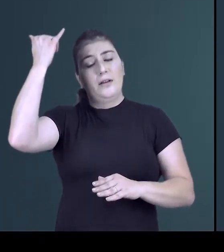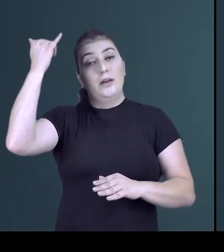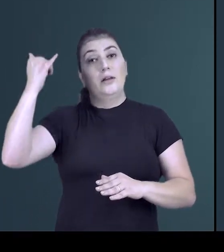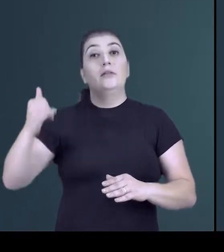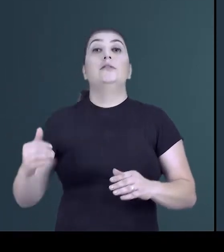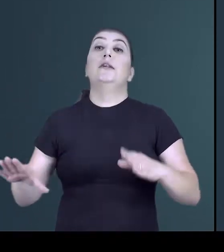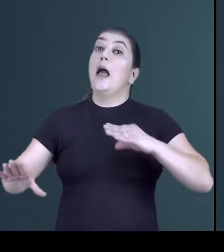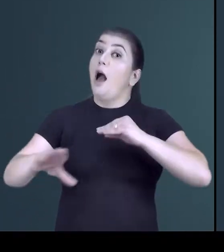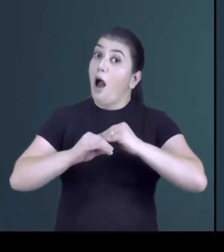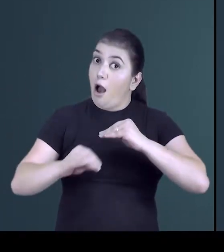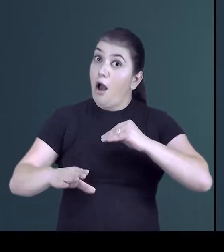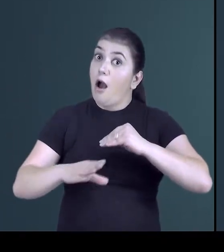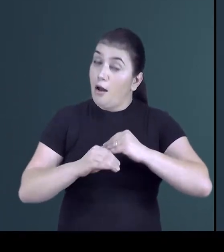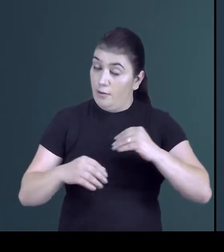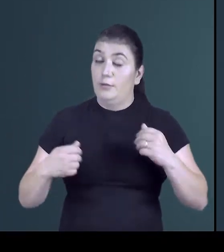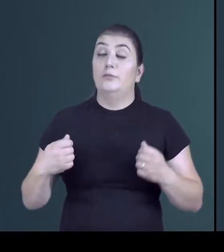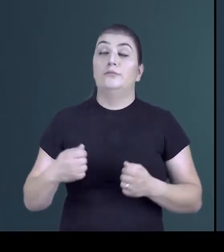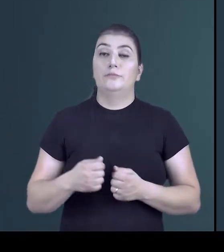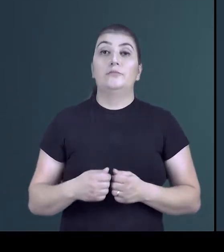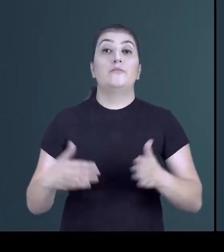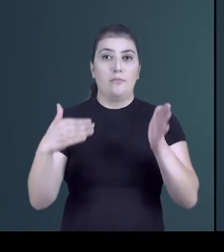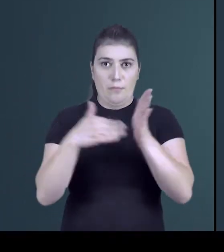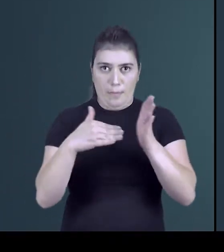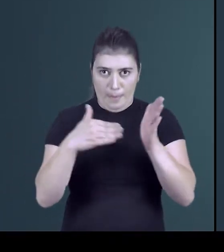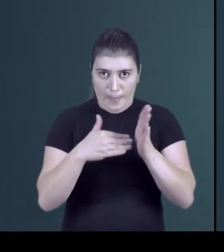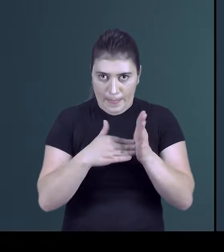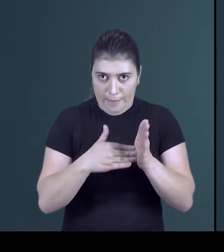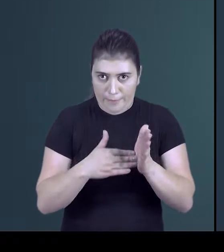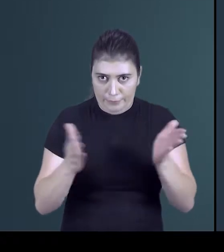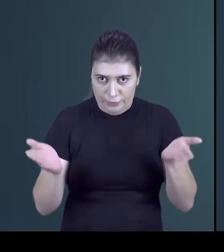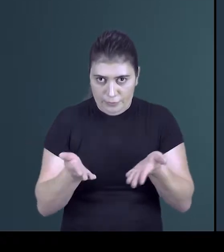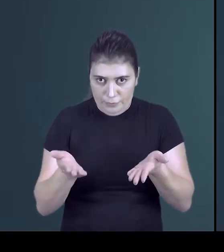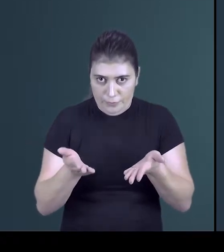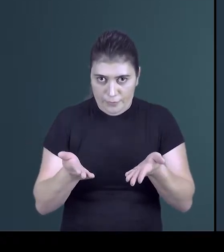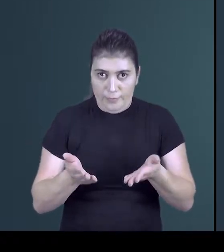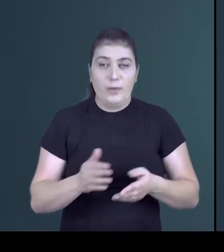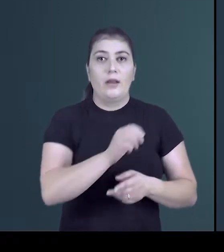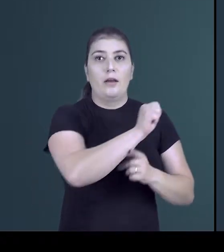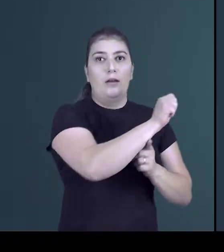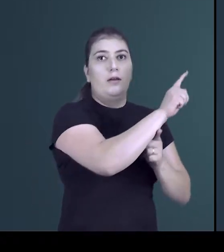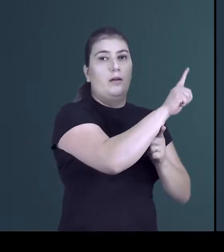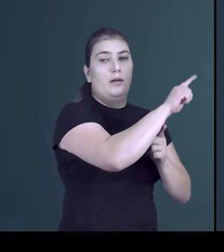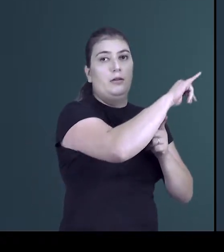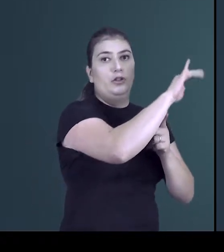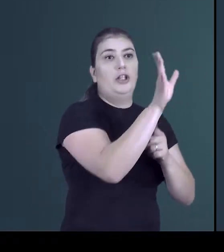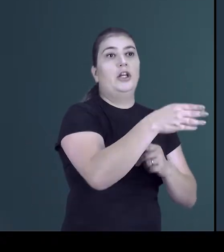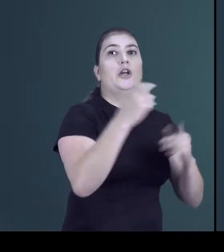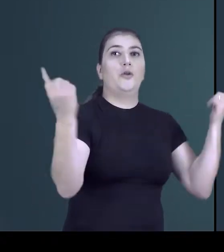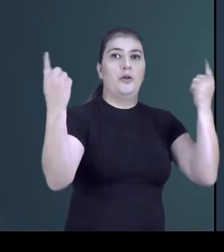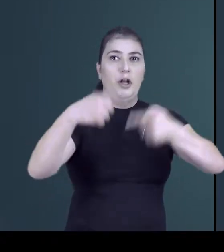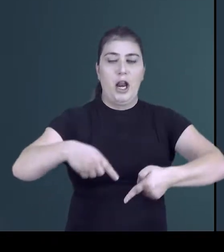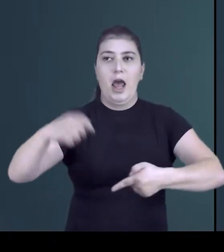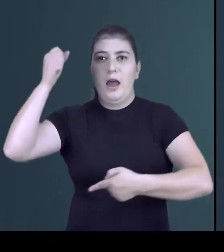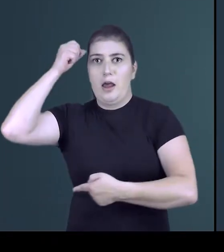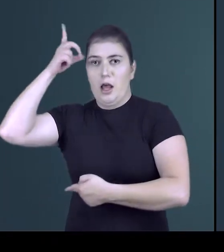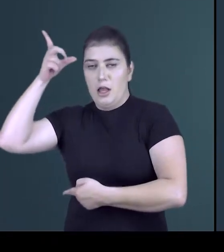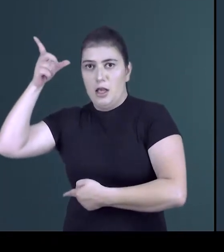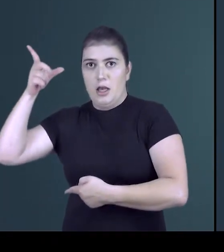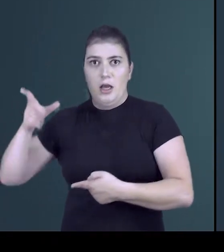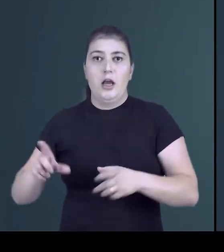pede um complemento. Por último, tenho. Agir contrariamente às suas ideias.